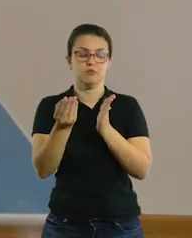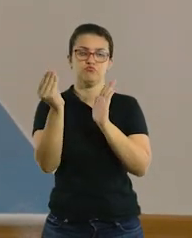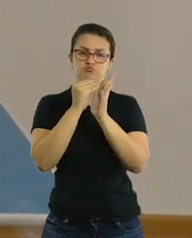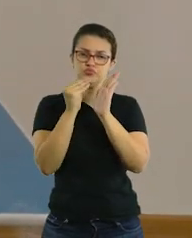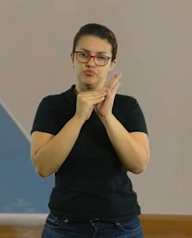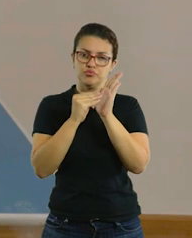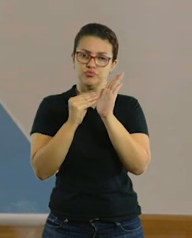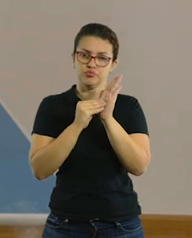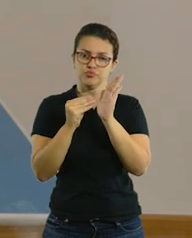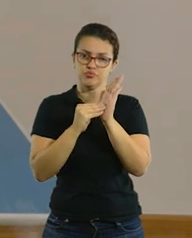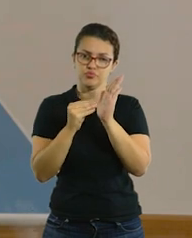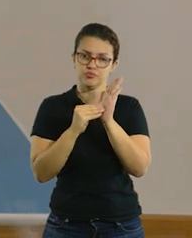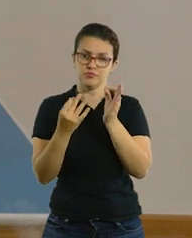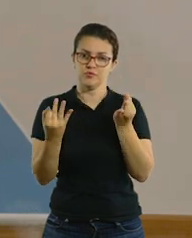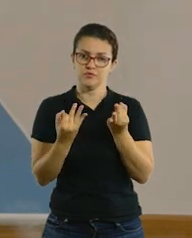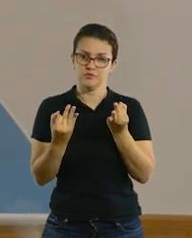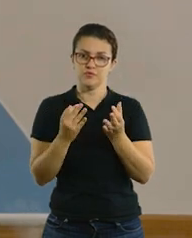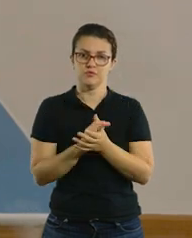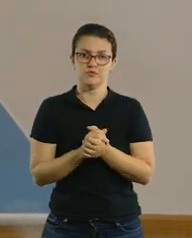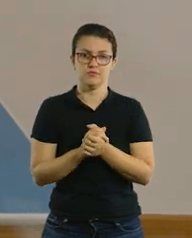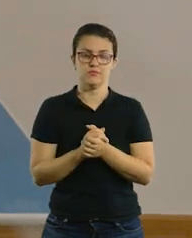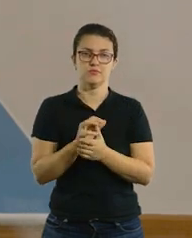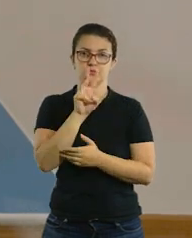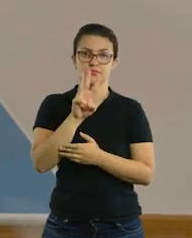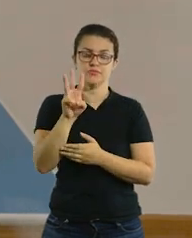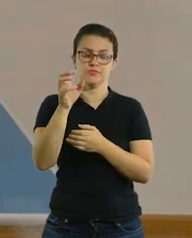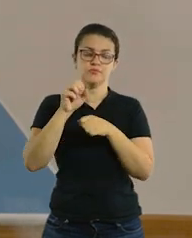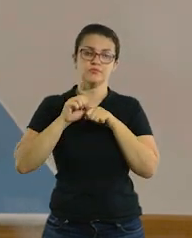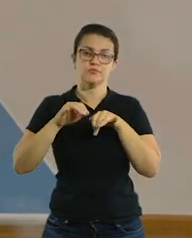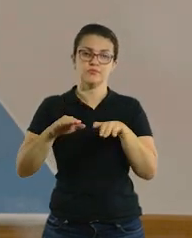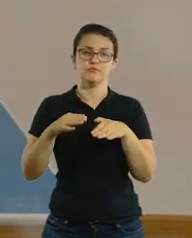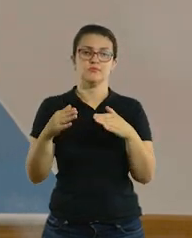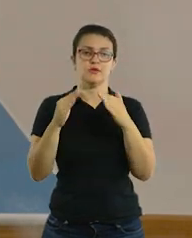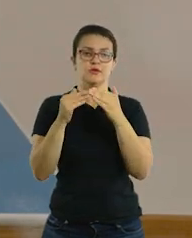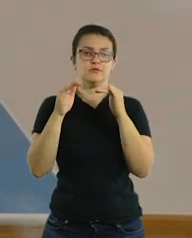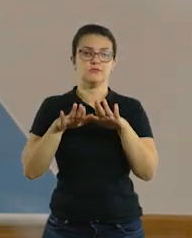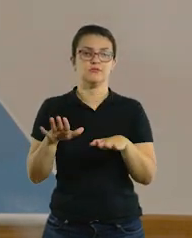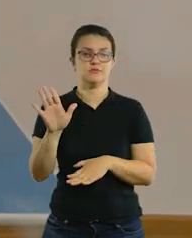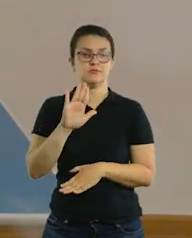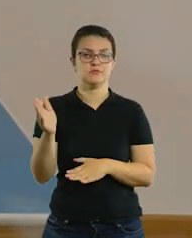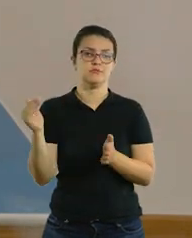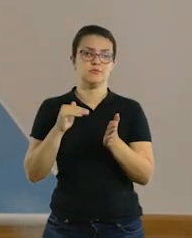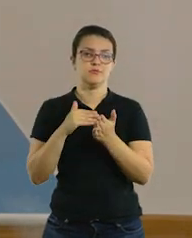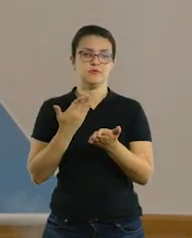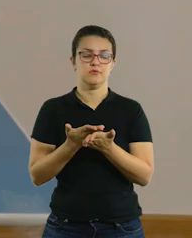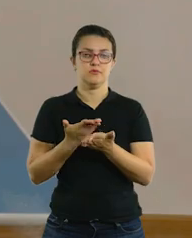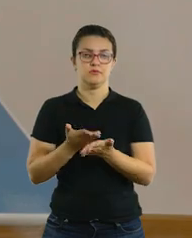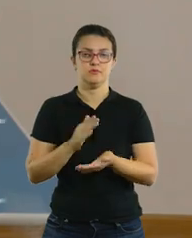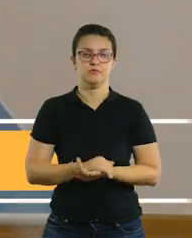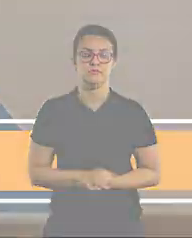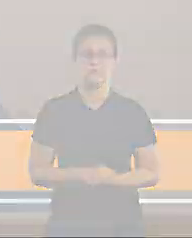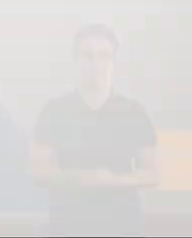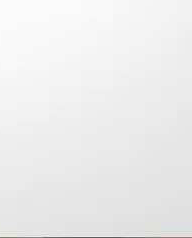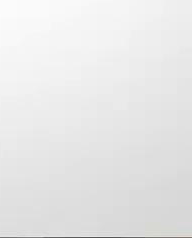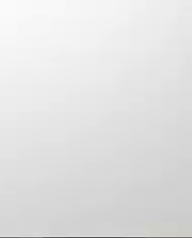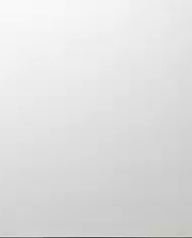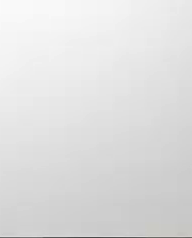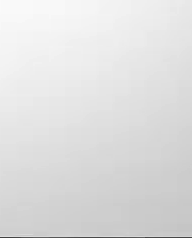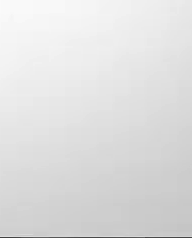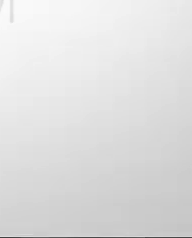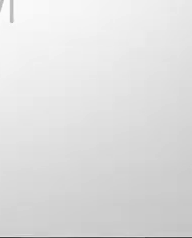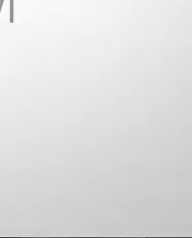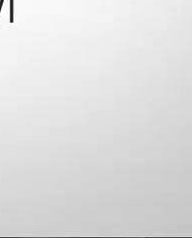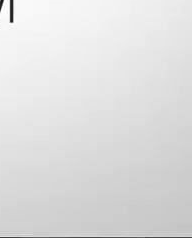esqueçam de registrar tudo no caderno com muito capricho. Compartilhem o link e fiquem em casa. Ok? Até a próxima.